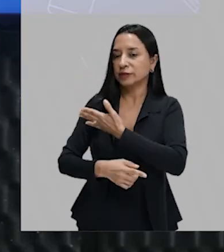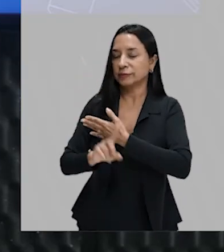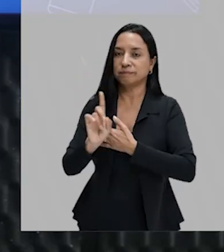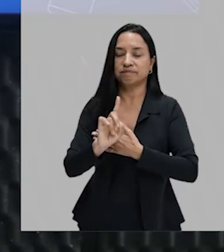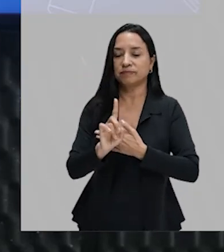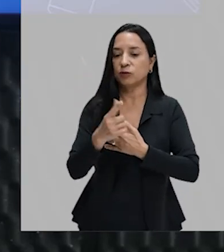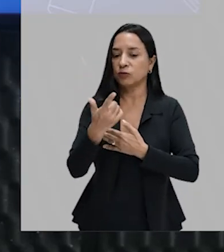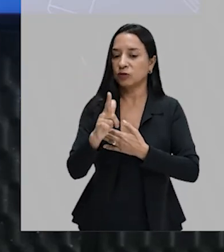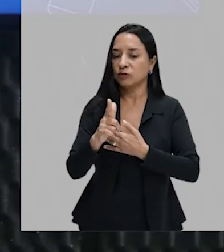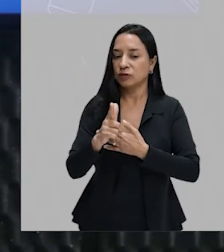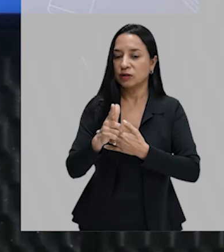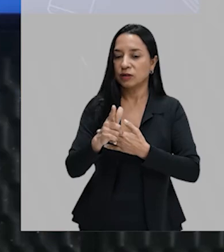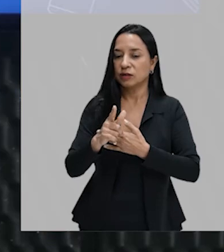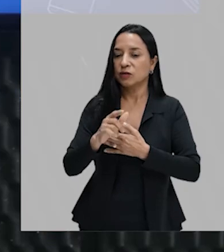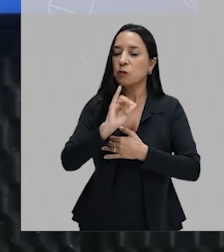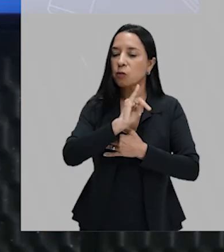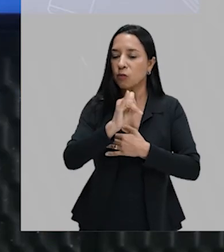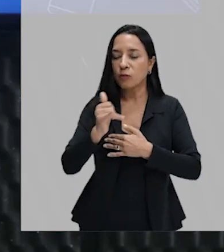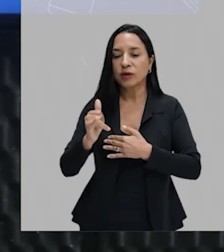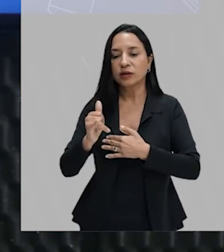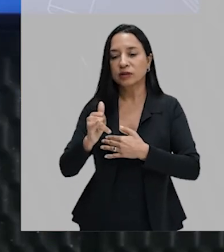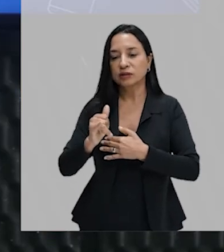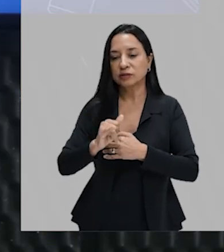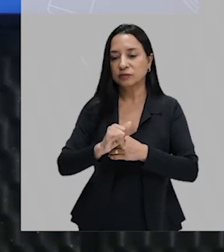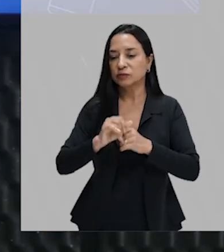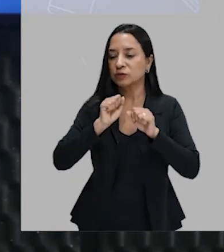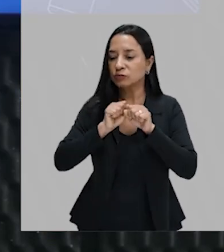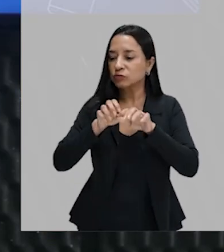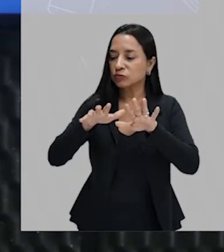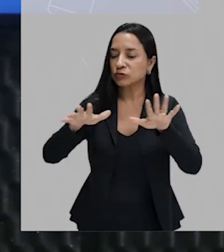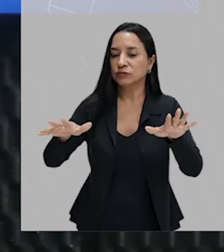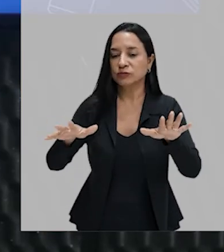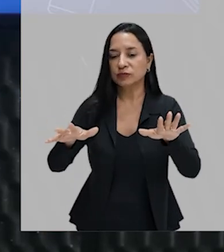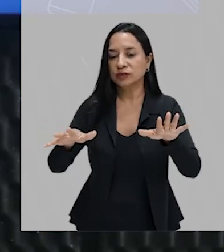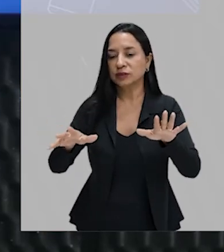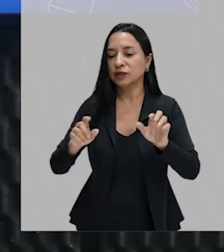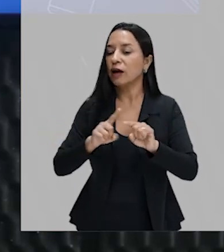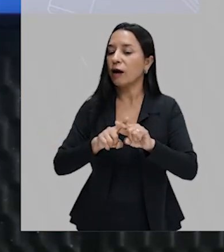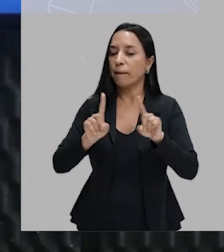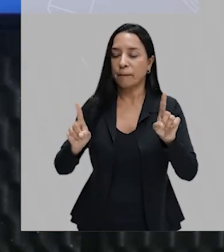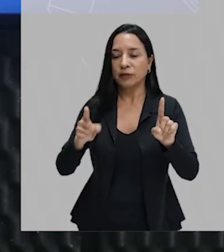divulgada, ouvida, mas presenciada, ninguém comprovou.